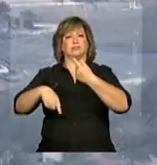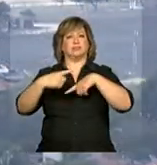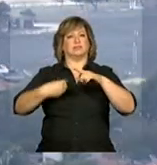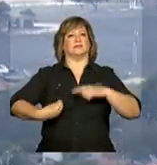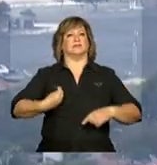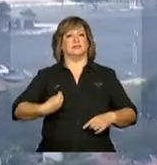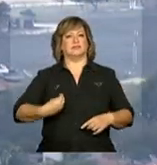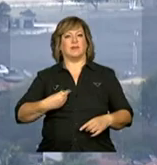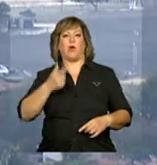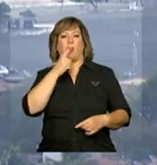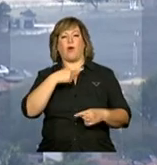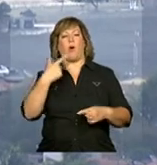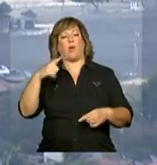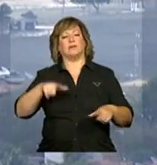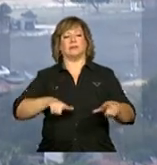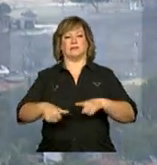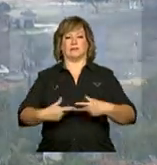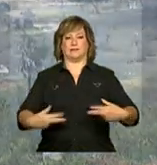e buscar outros horizontes.